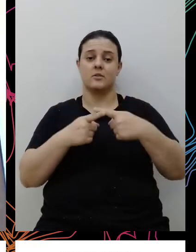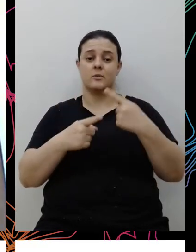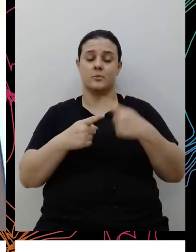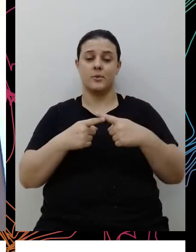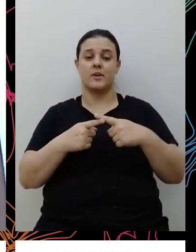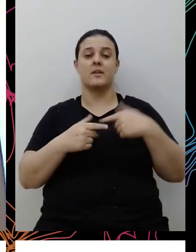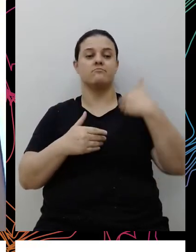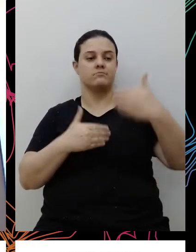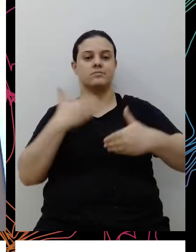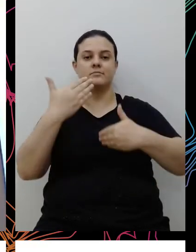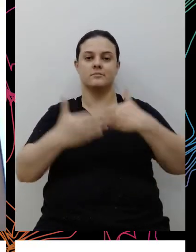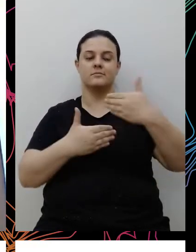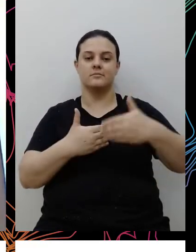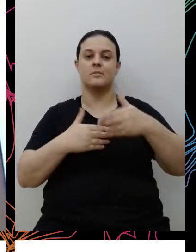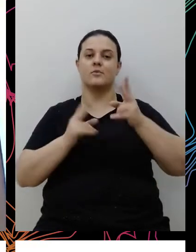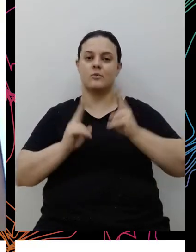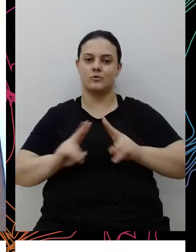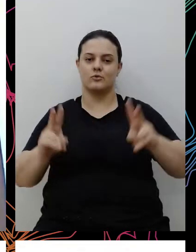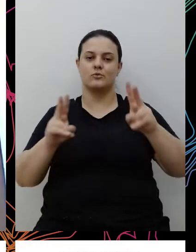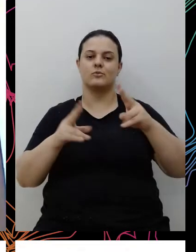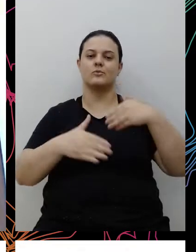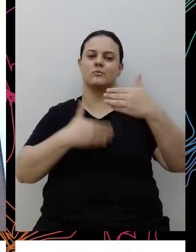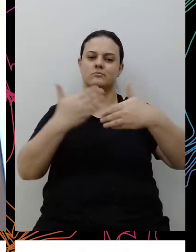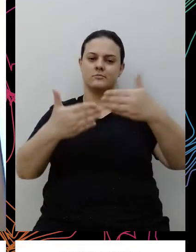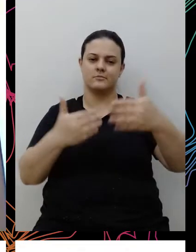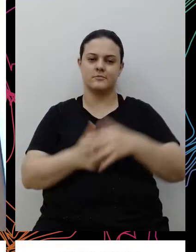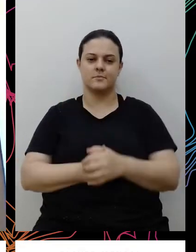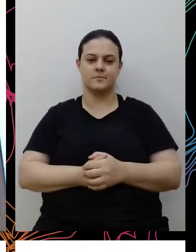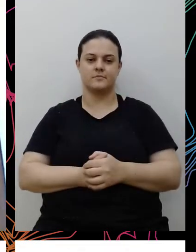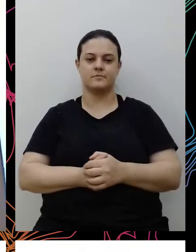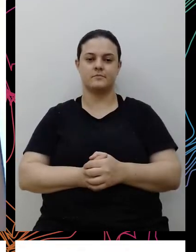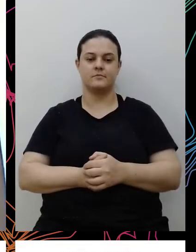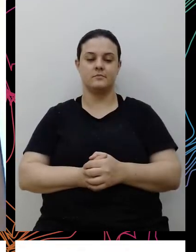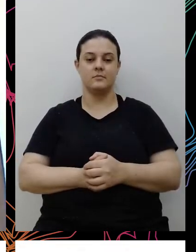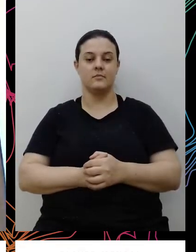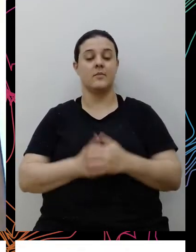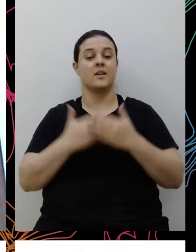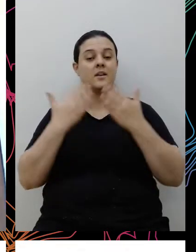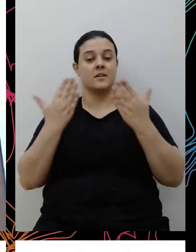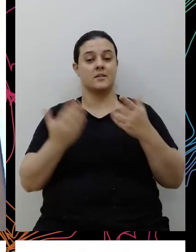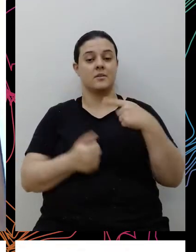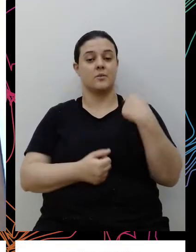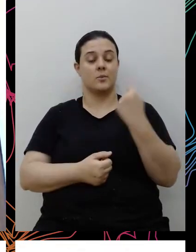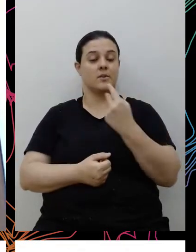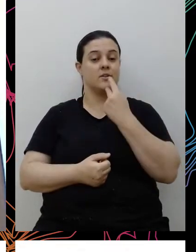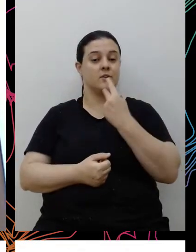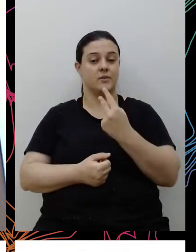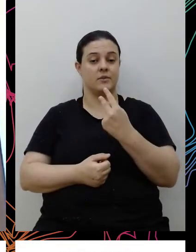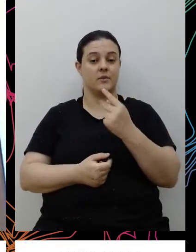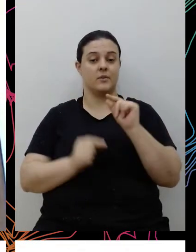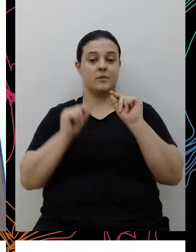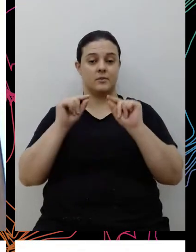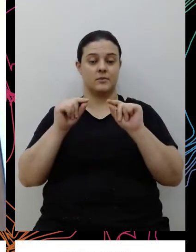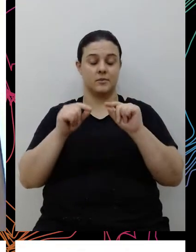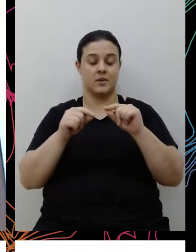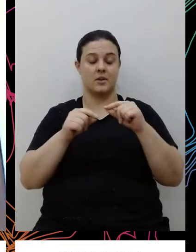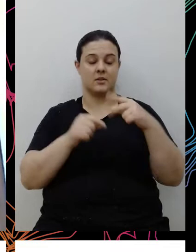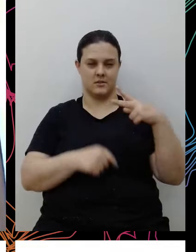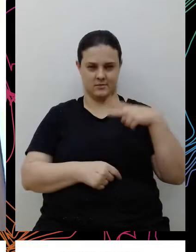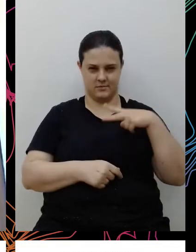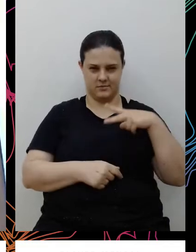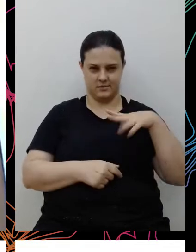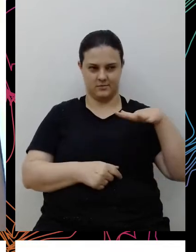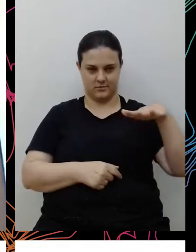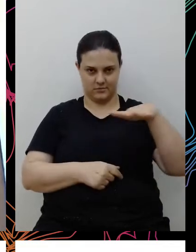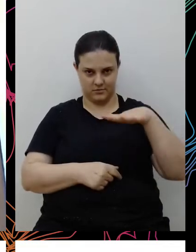retroalimentam de desigualdades e de violações, né? Então, quando a gente entra na questão do setor privado, né? De fato,